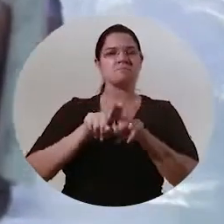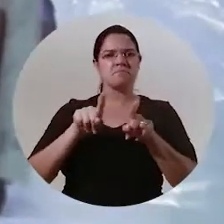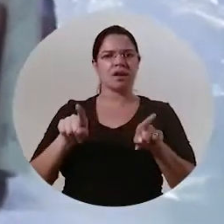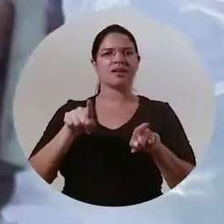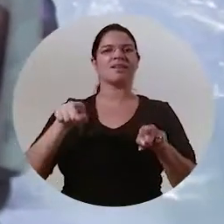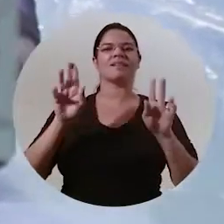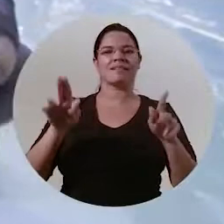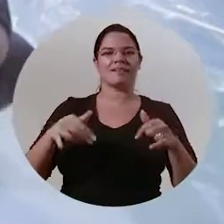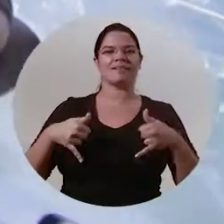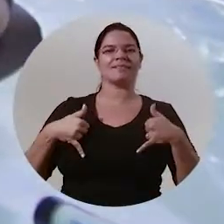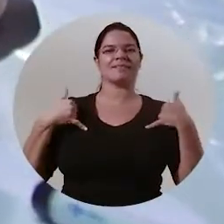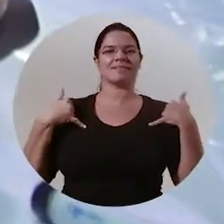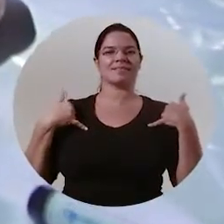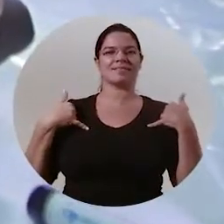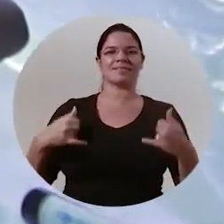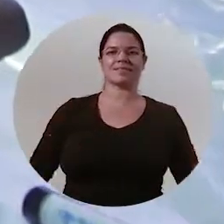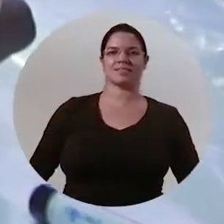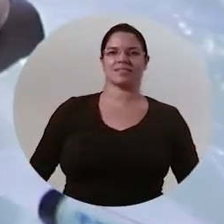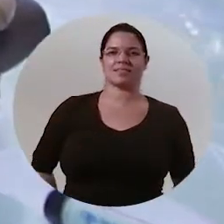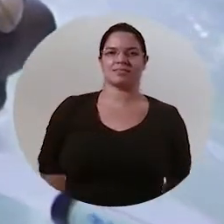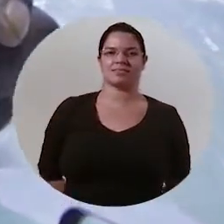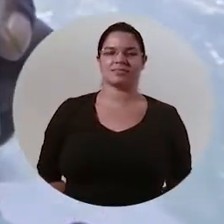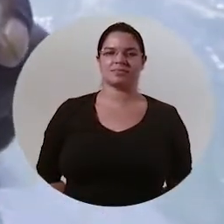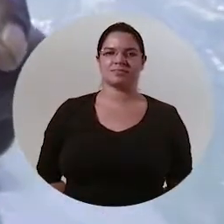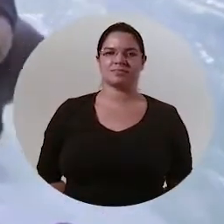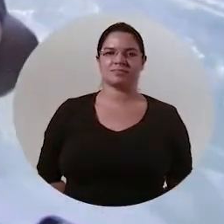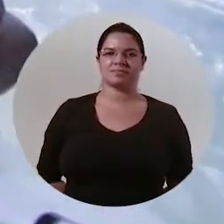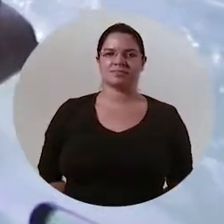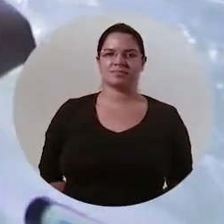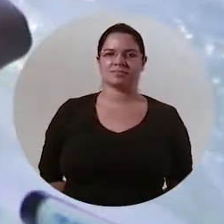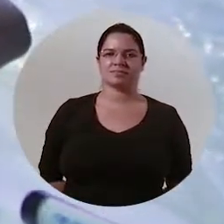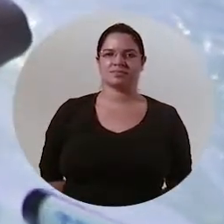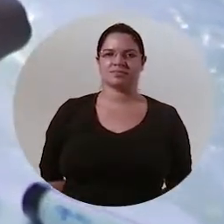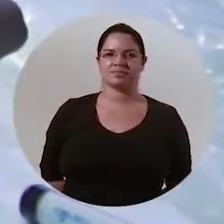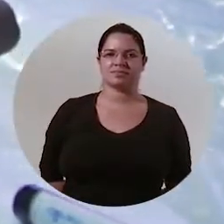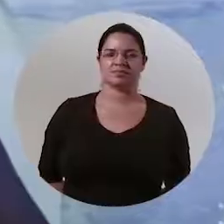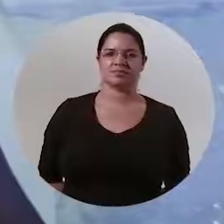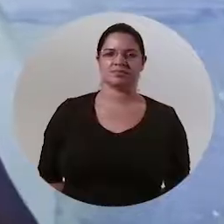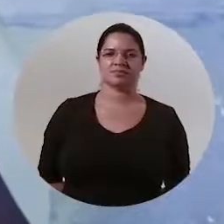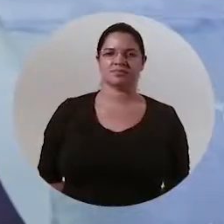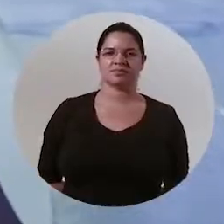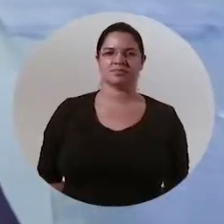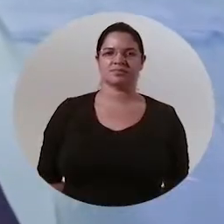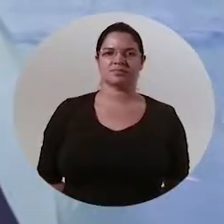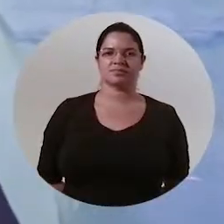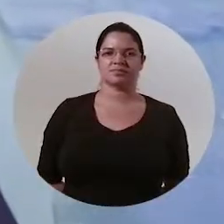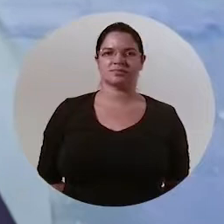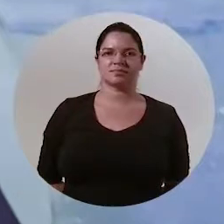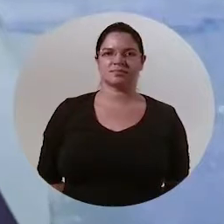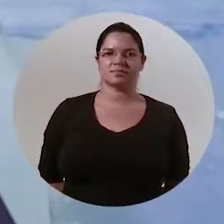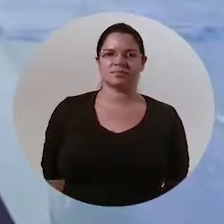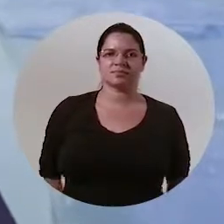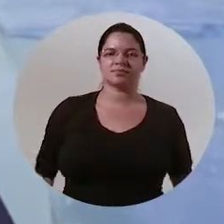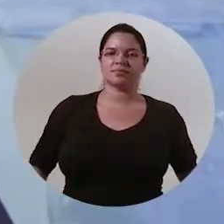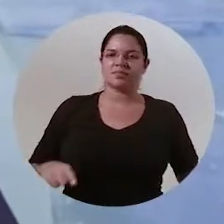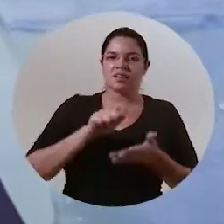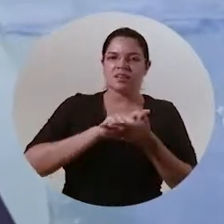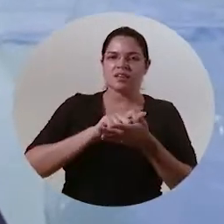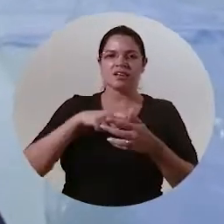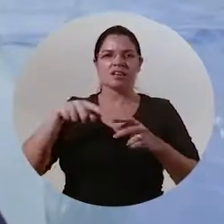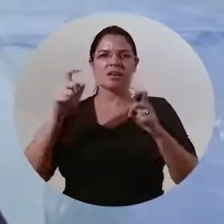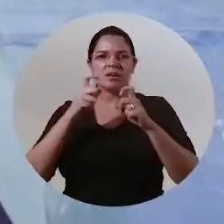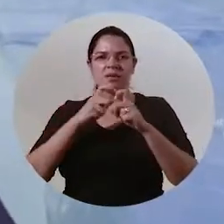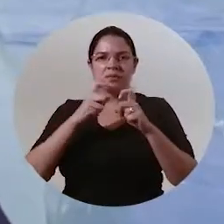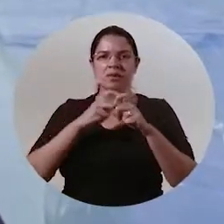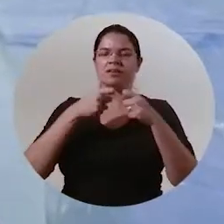simples mas que valem a pena agora ficou bom não cheguei bem para caramba sem óculos se eu vou por exemplo num